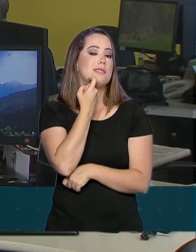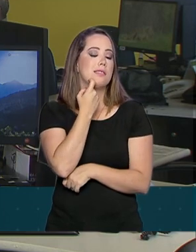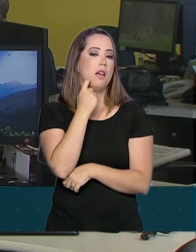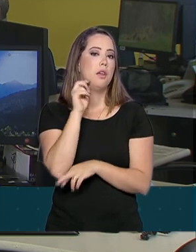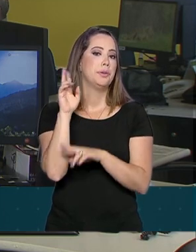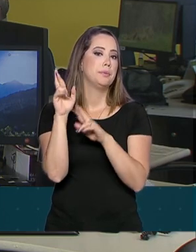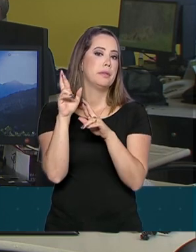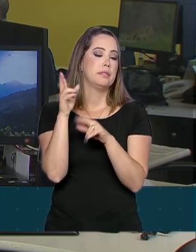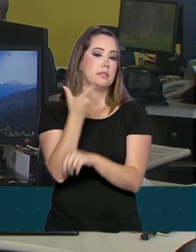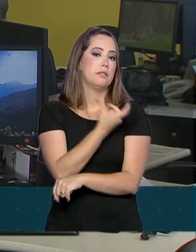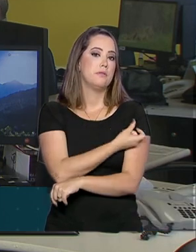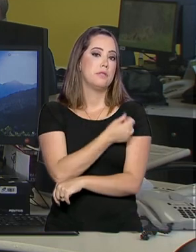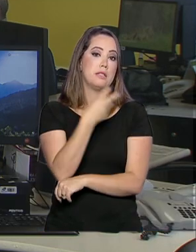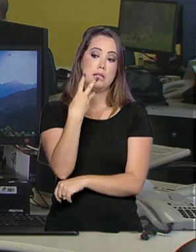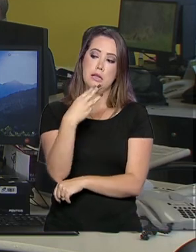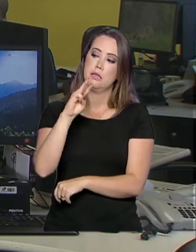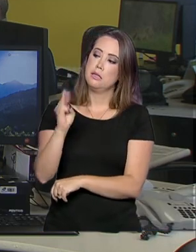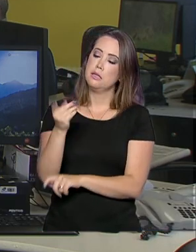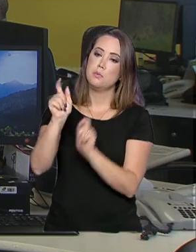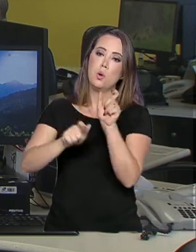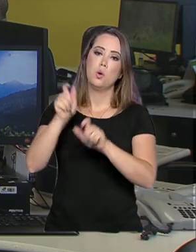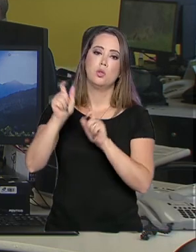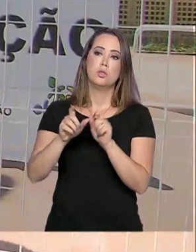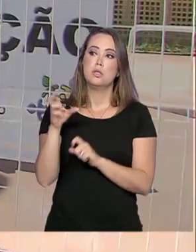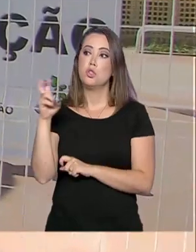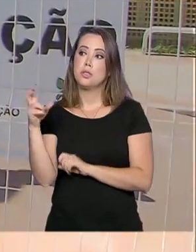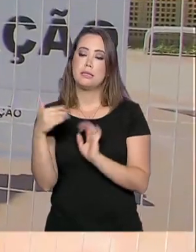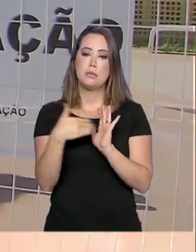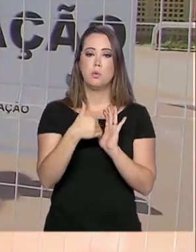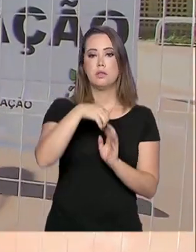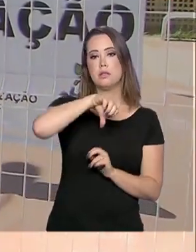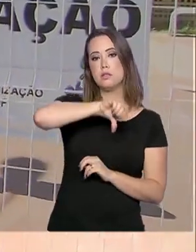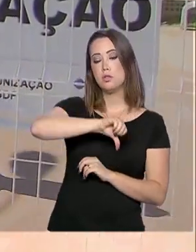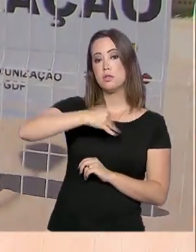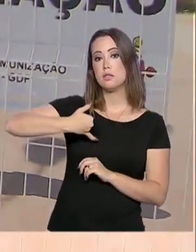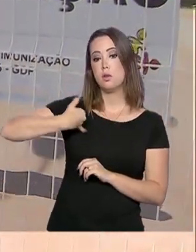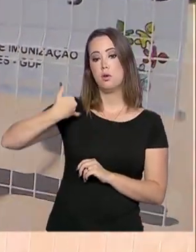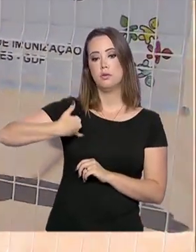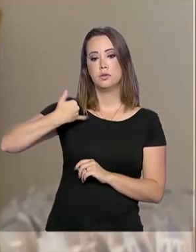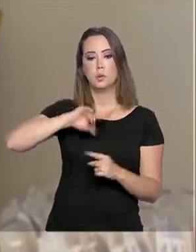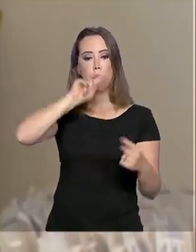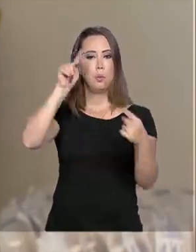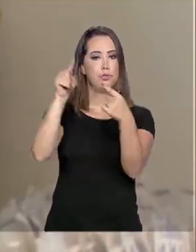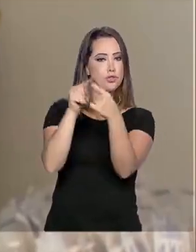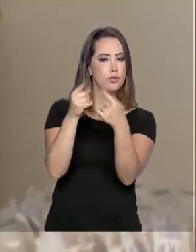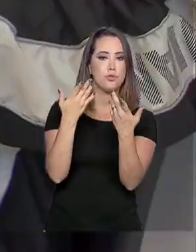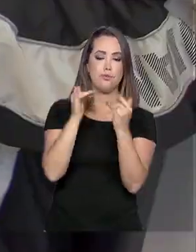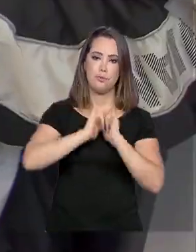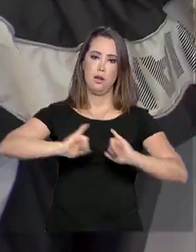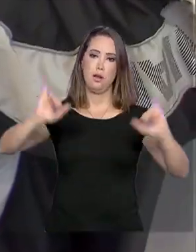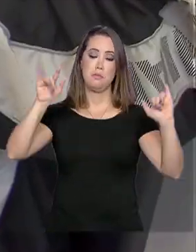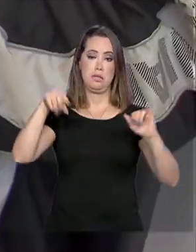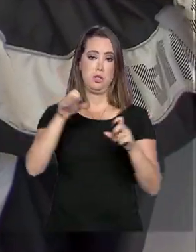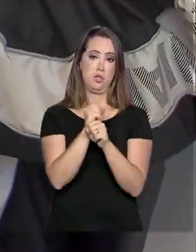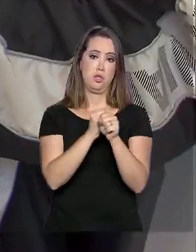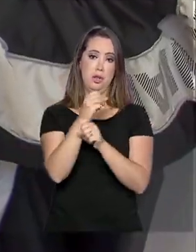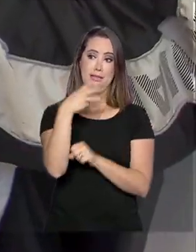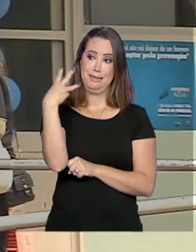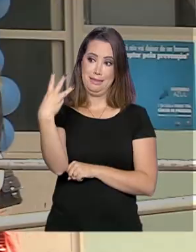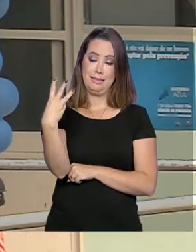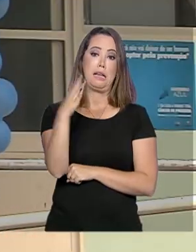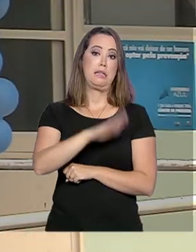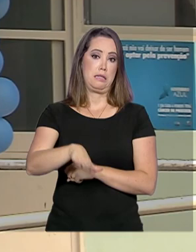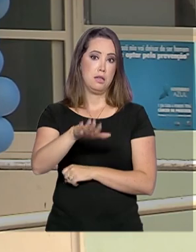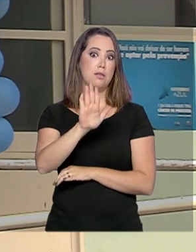previsão é imunizar 3 milhões de pessoas entre 5 e 19 anos, que são o alvo da campanha. Só neste ano, três crianças